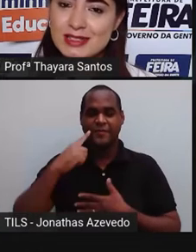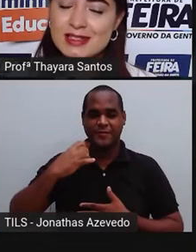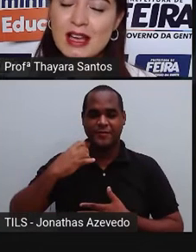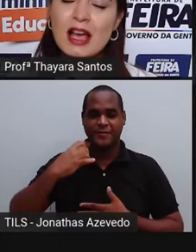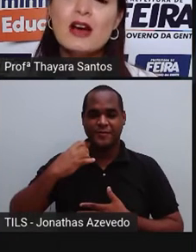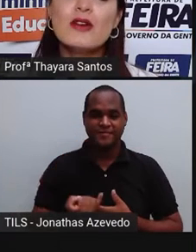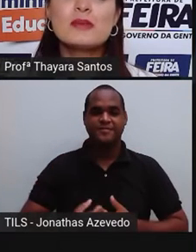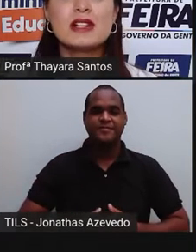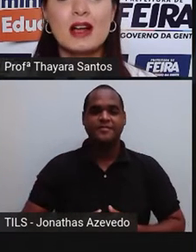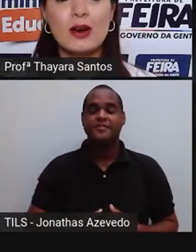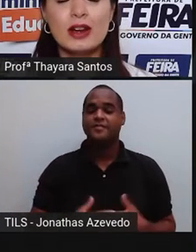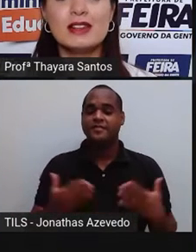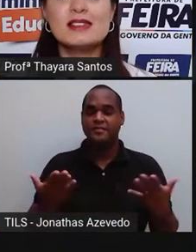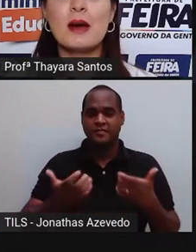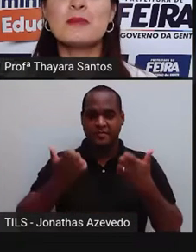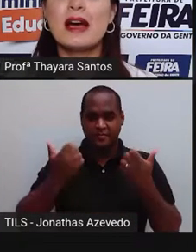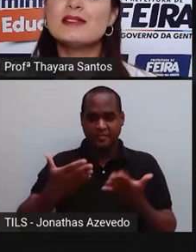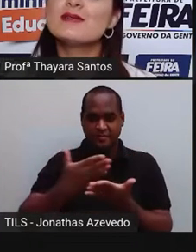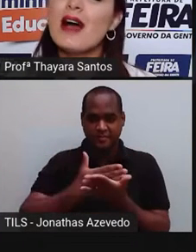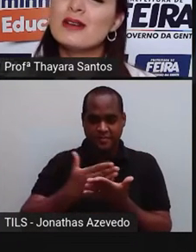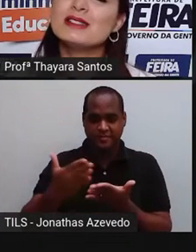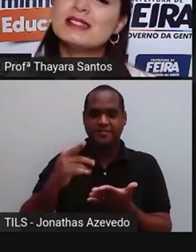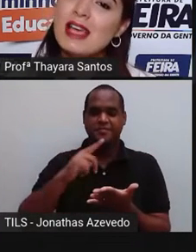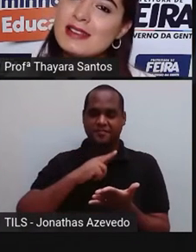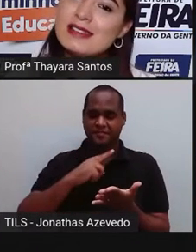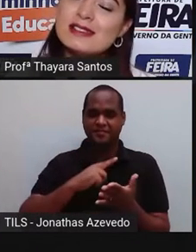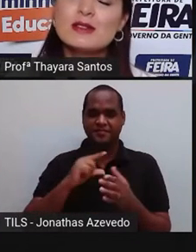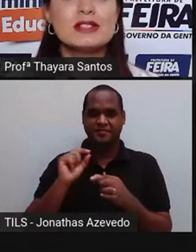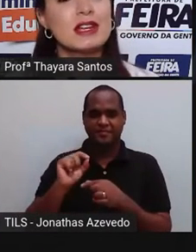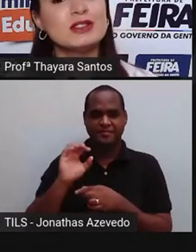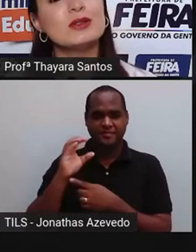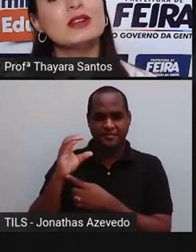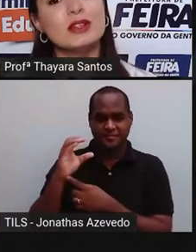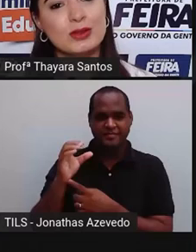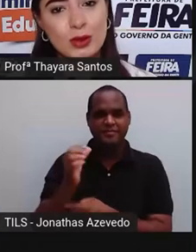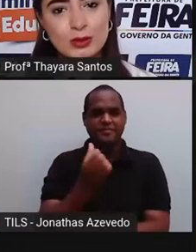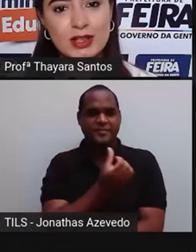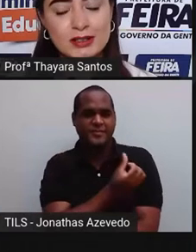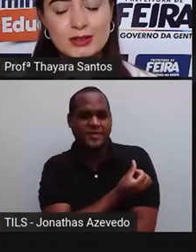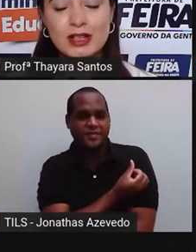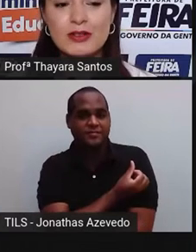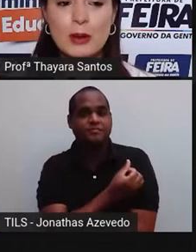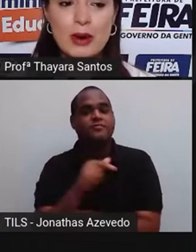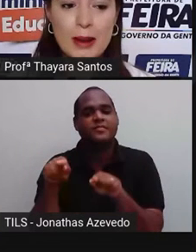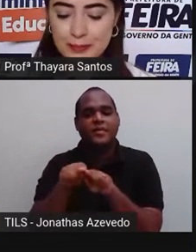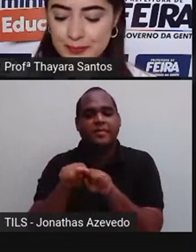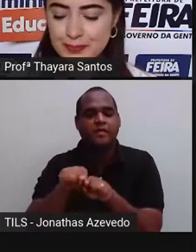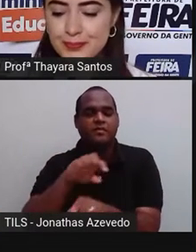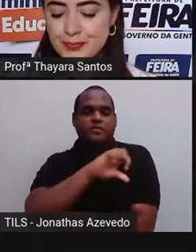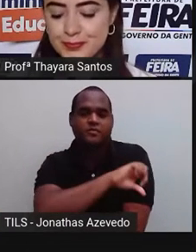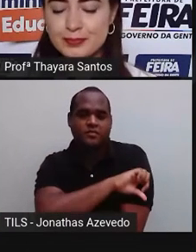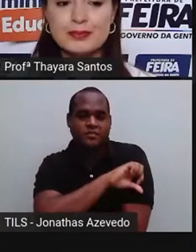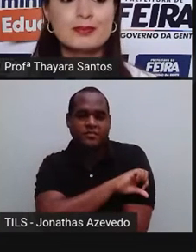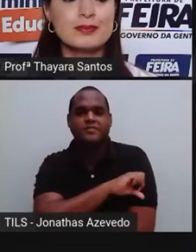o Jônatas. Vamos agora iniciar mais uma aula de ciências do sexto e do nono ano. Vamos lá?